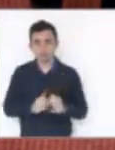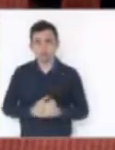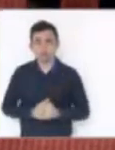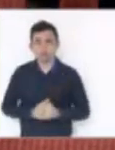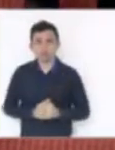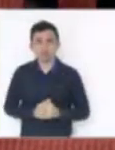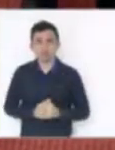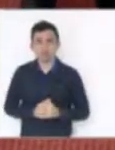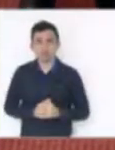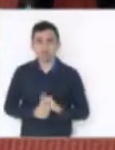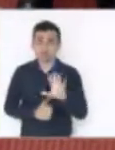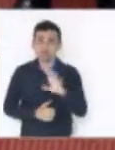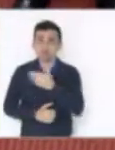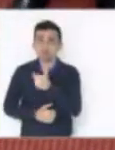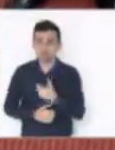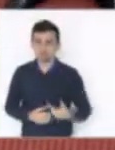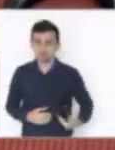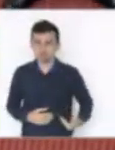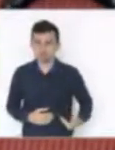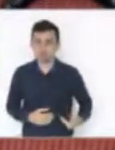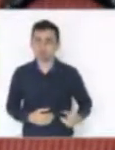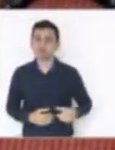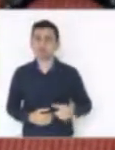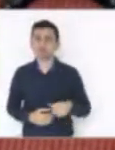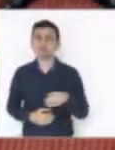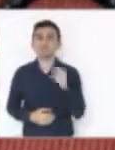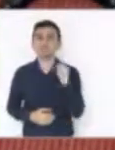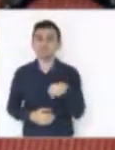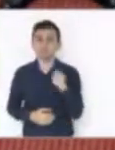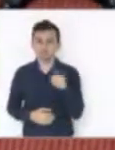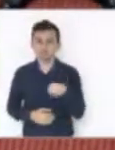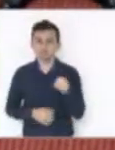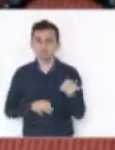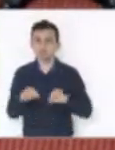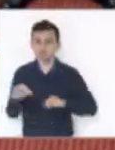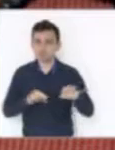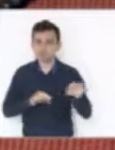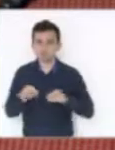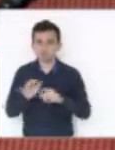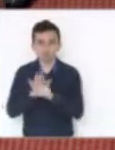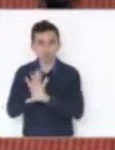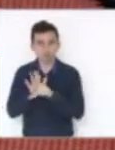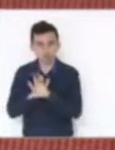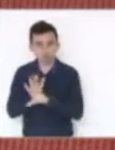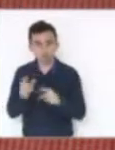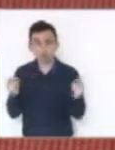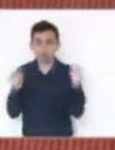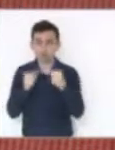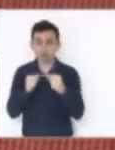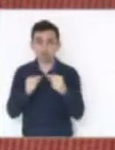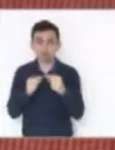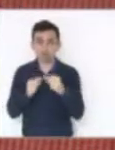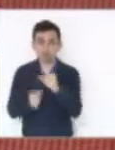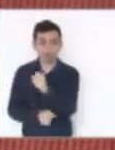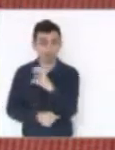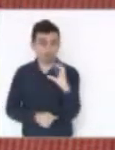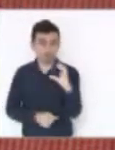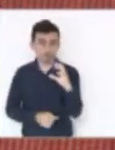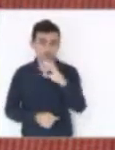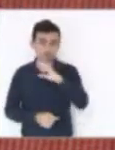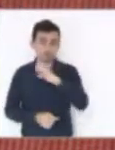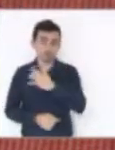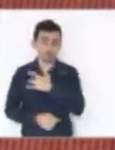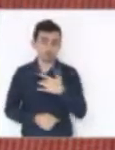mas o governo toma a providência legal e pertinente. O SC Saúde, que